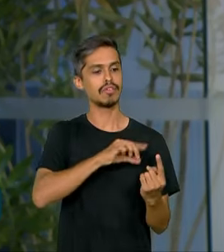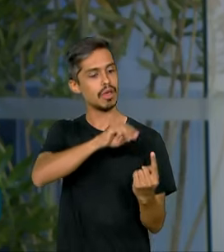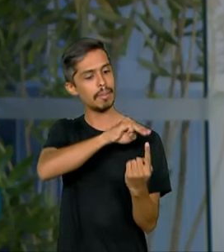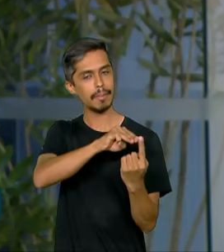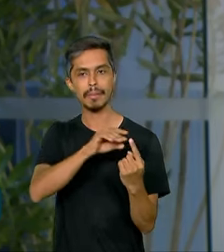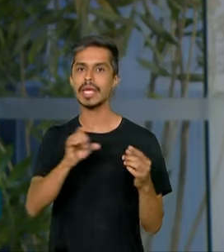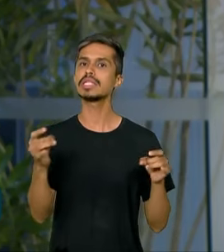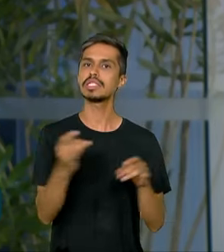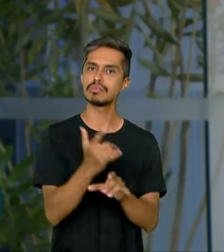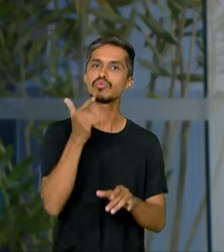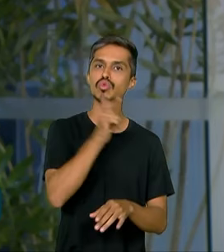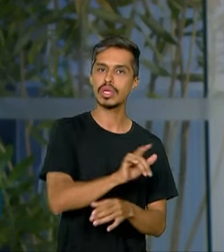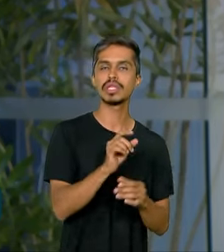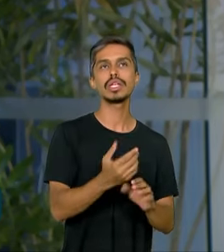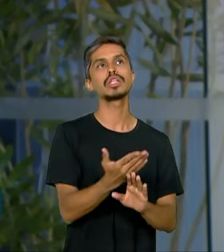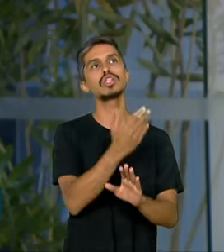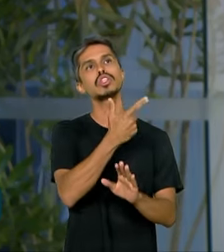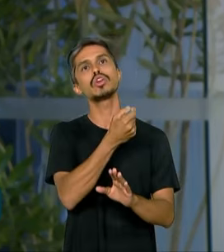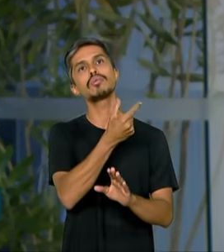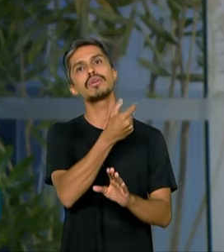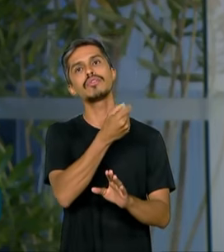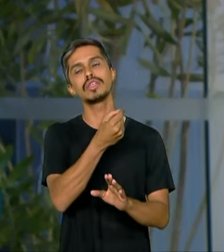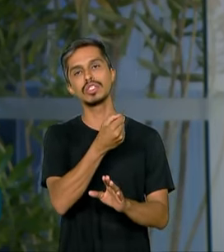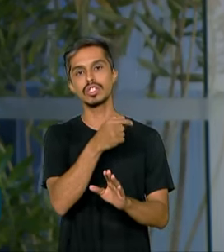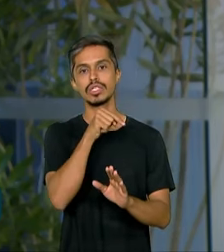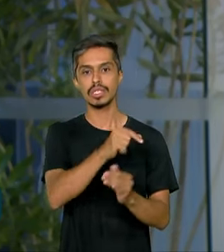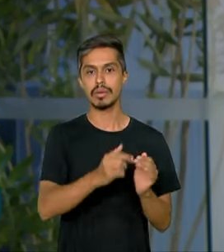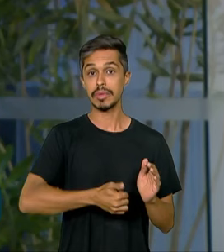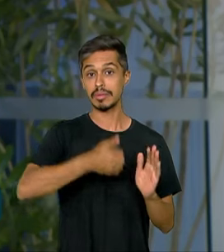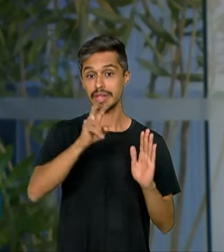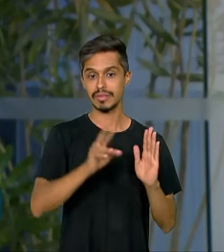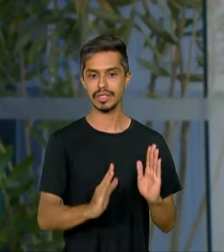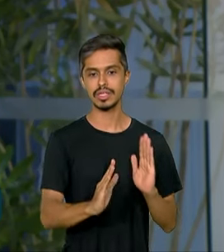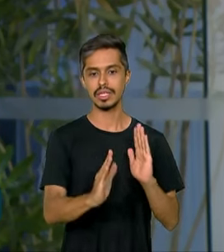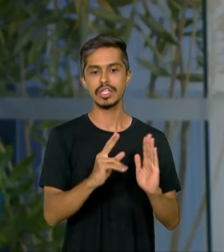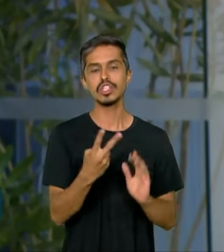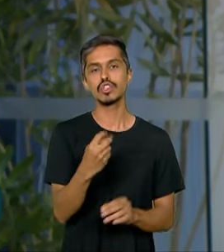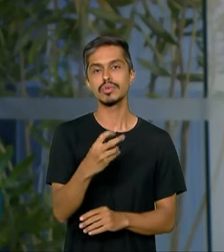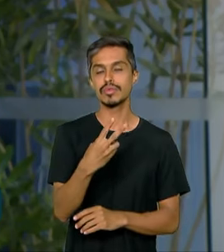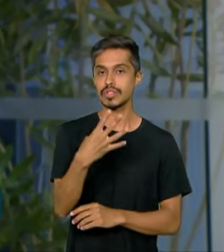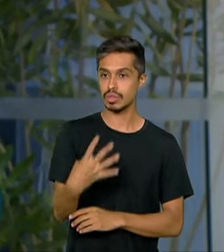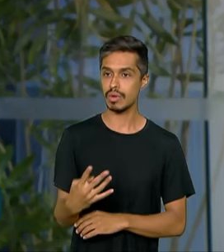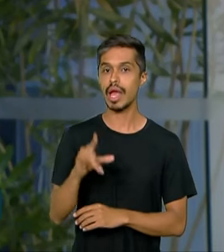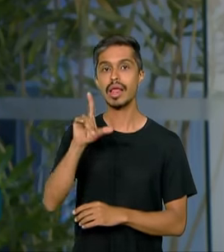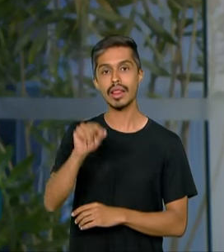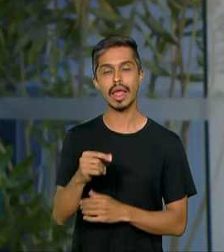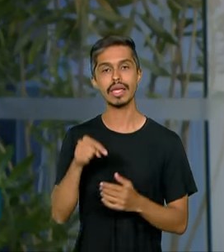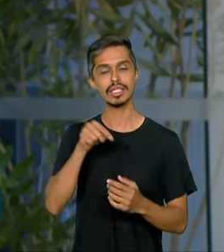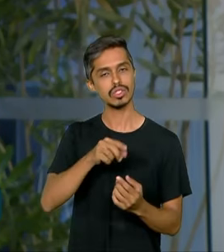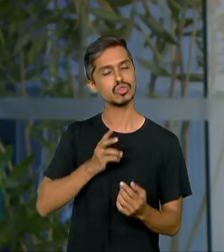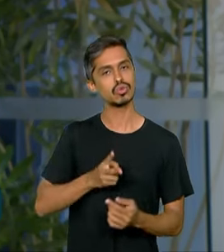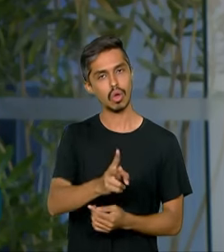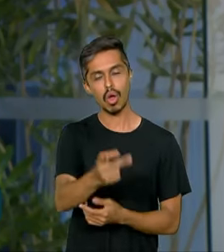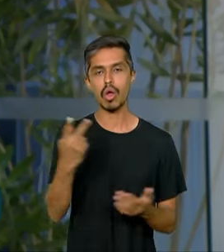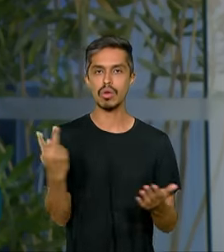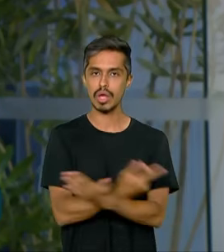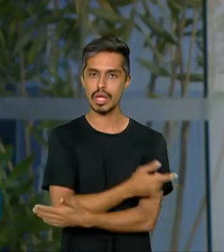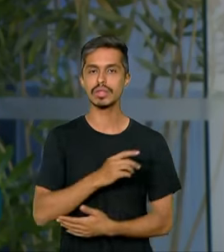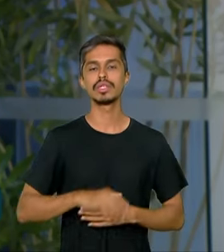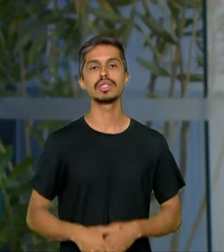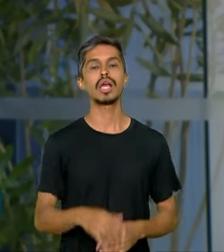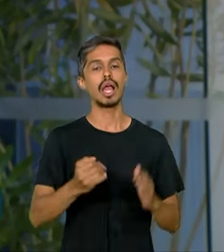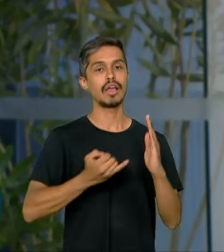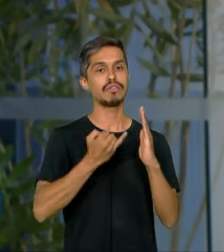primeira vez desde 2020. E a expectativa para esse ano, 2024, é de que isso se mantenha, de que a inflação